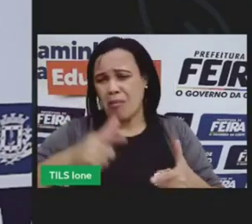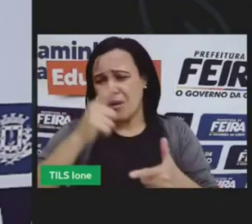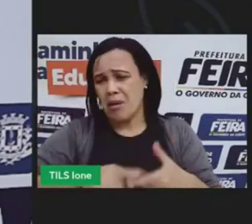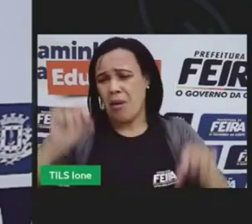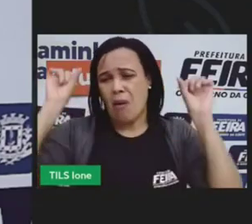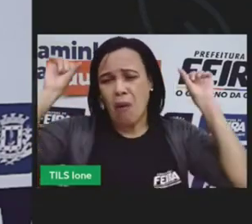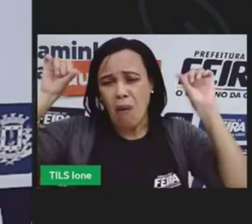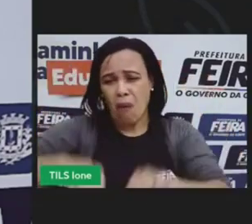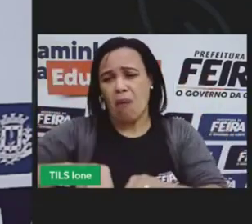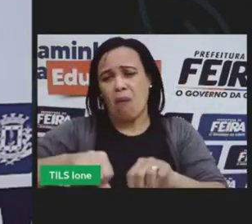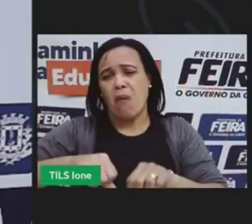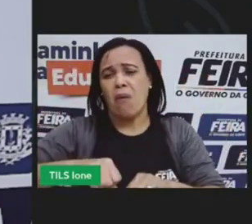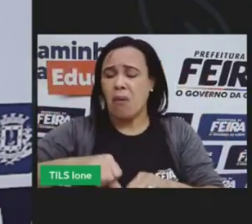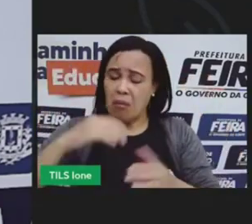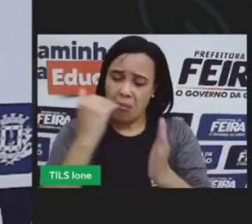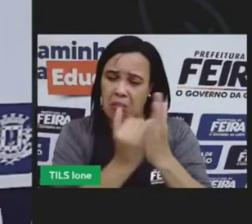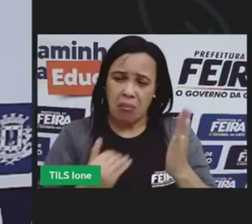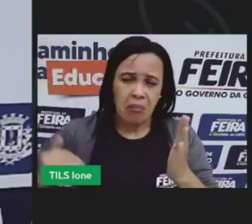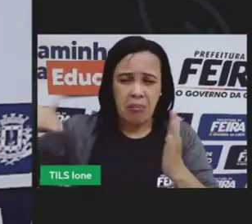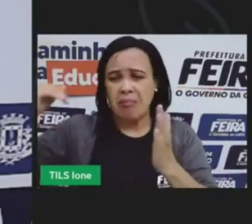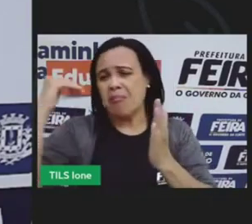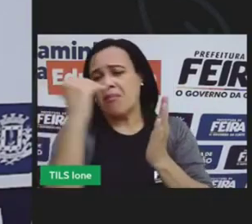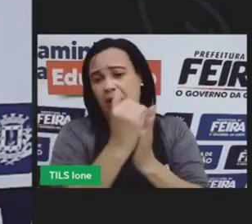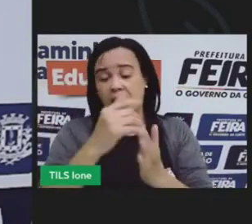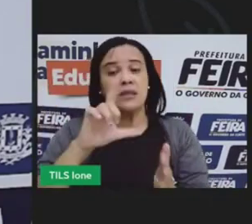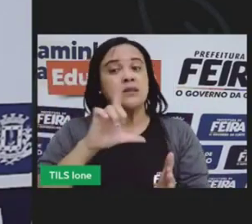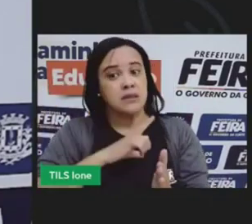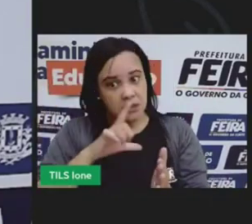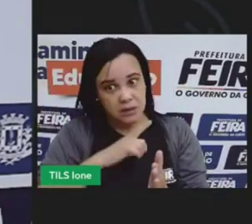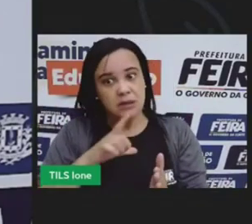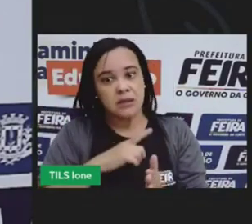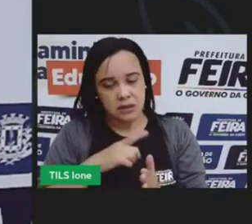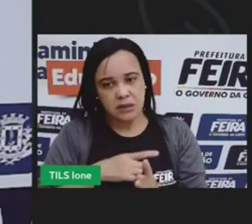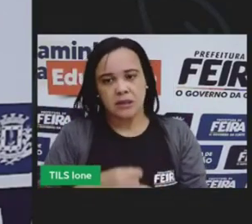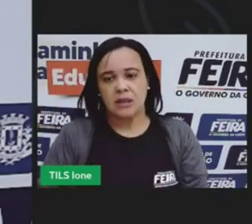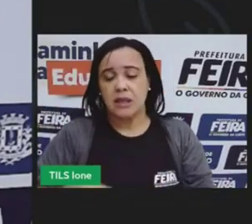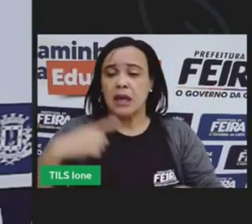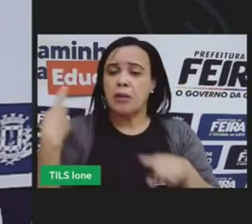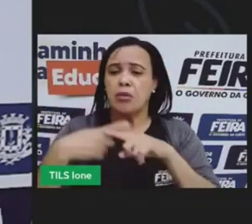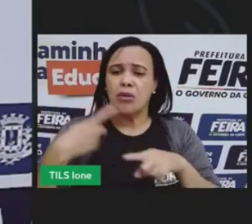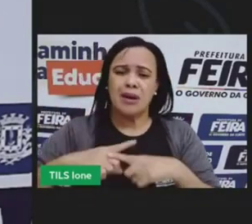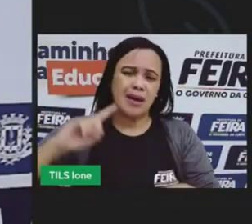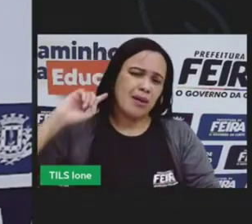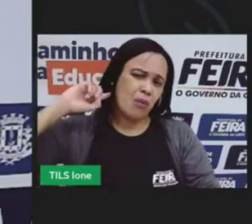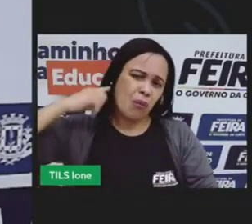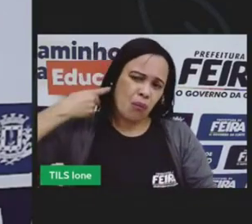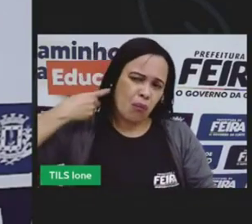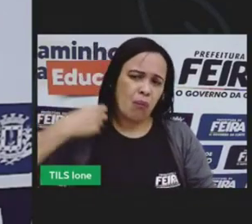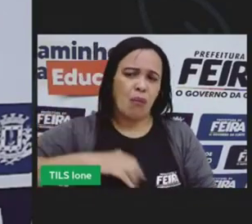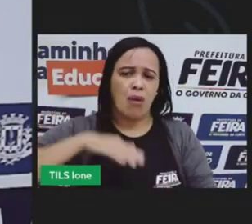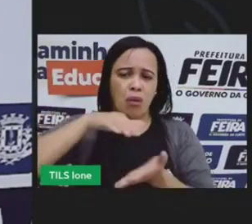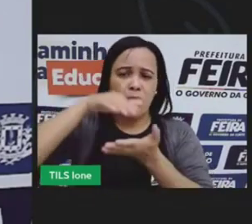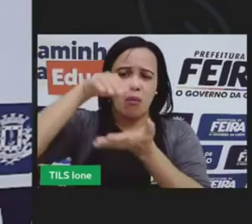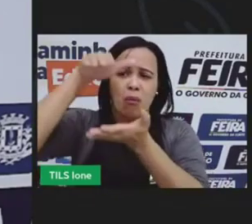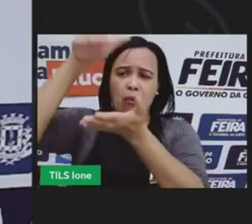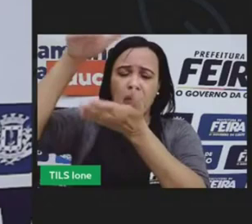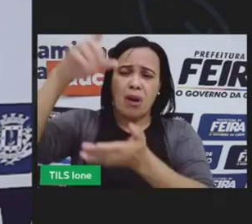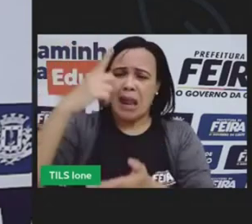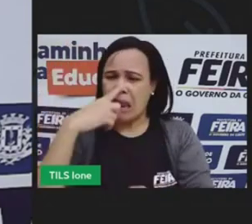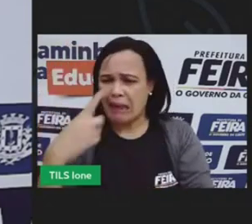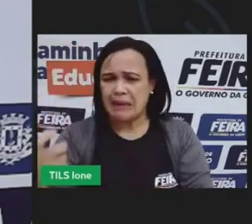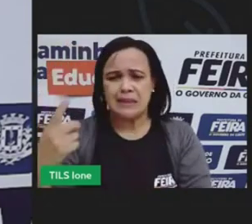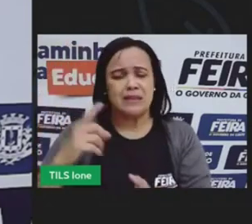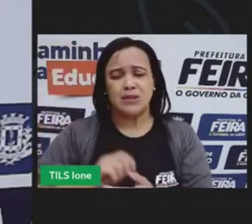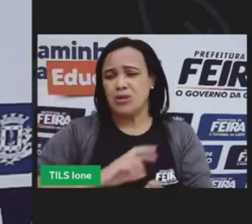degradação ambiental porque mais recursos são extraídos da natureza para produzir os materiais e também acaba